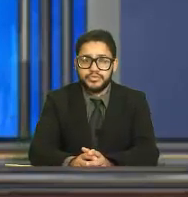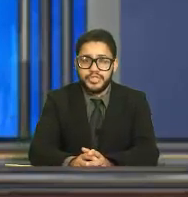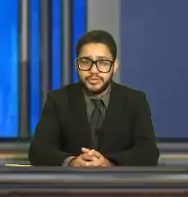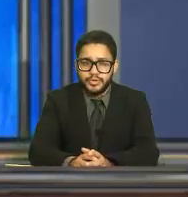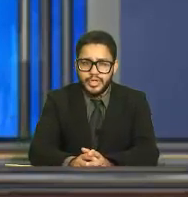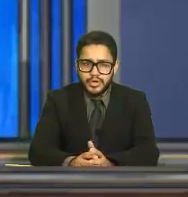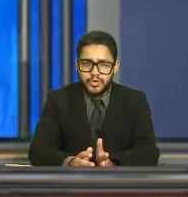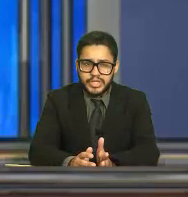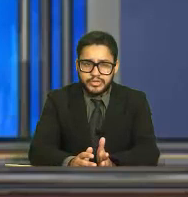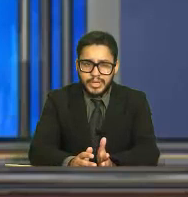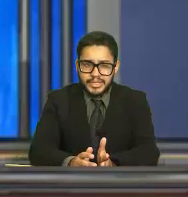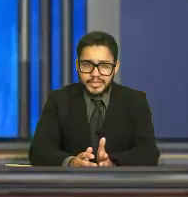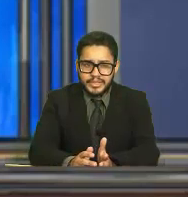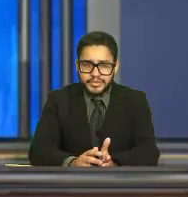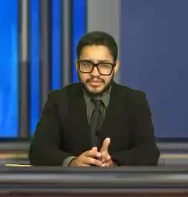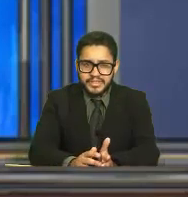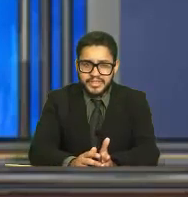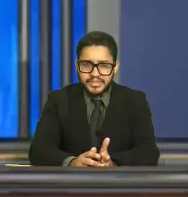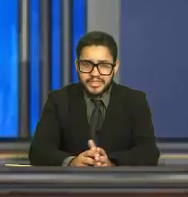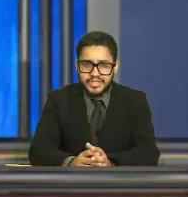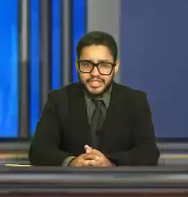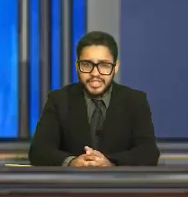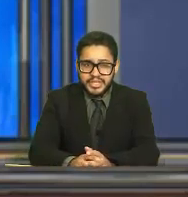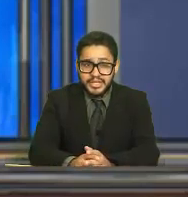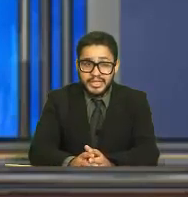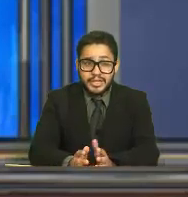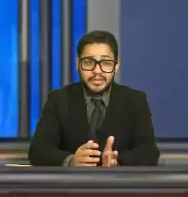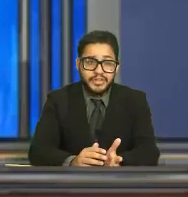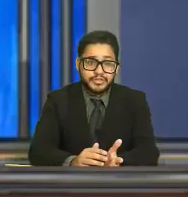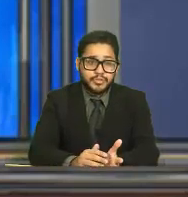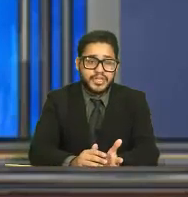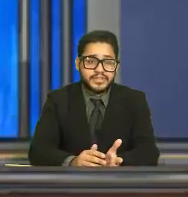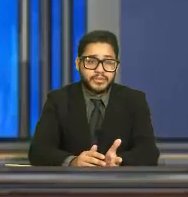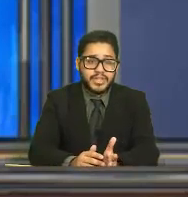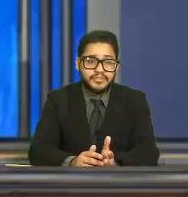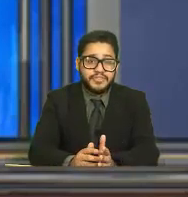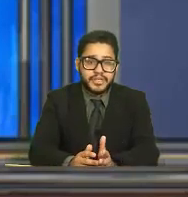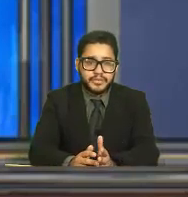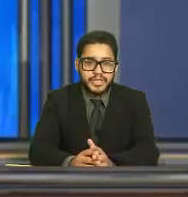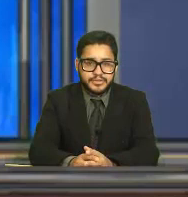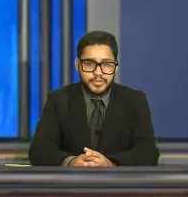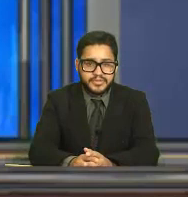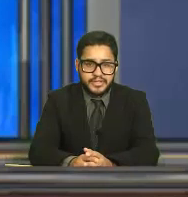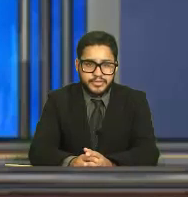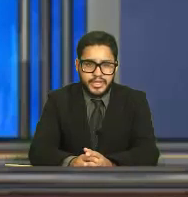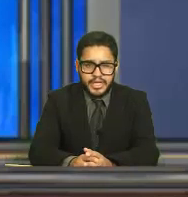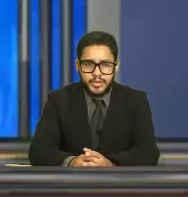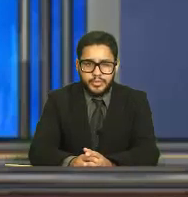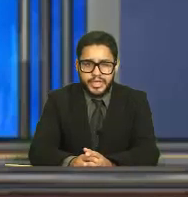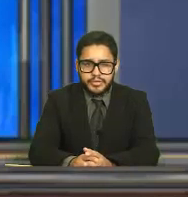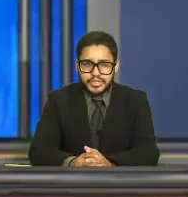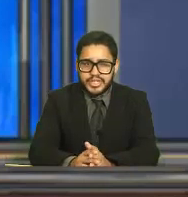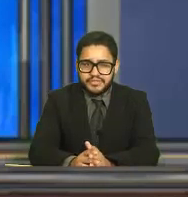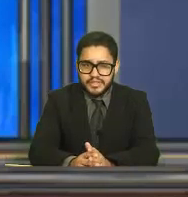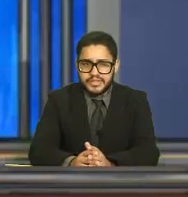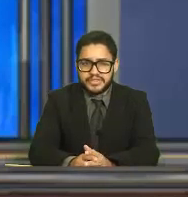futuro no turismo Com a retomada Eu tenho certeza de que Eventos como esse Qualificam esse processo Em um